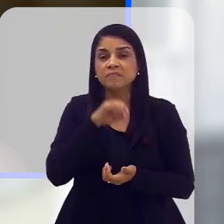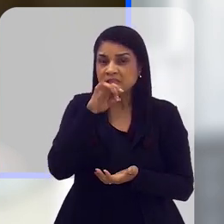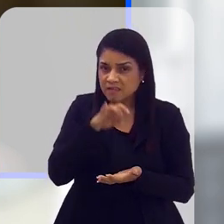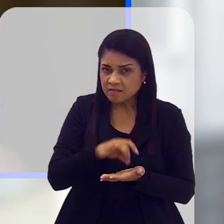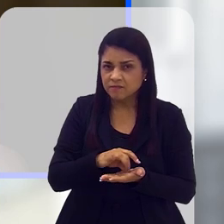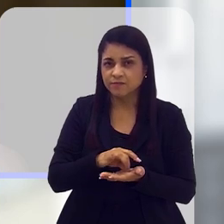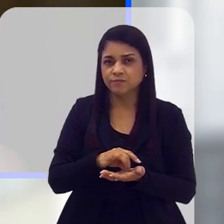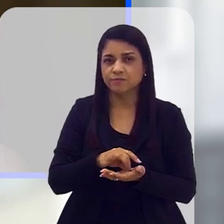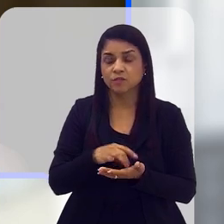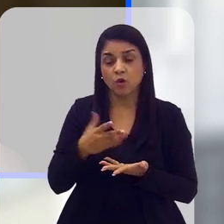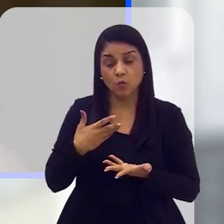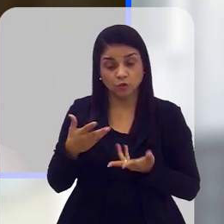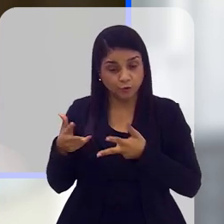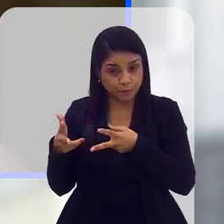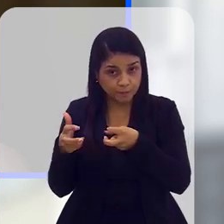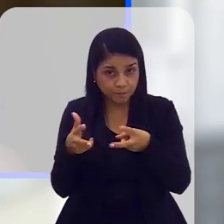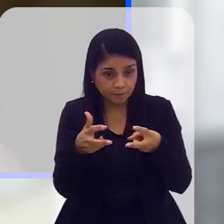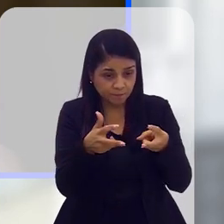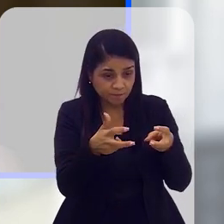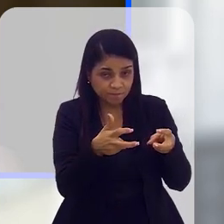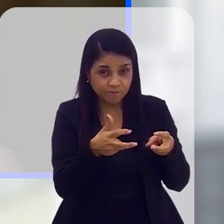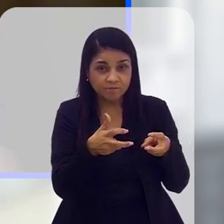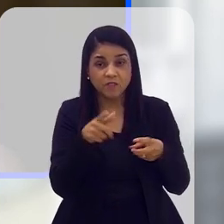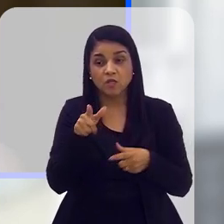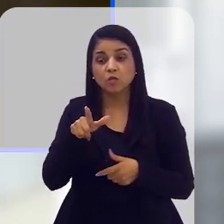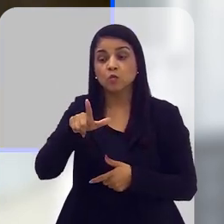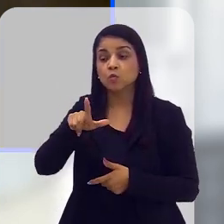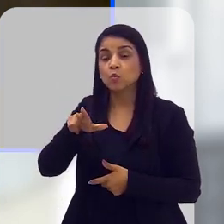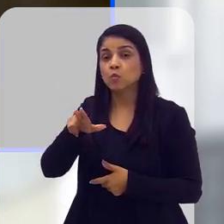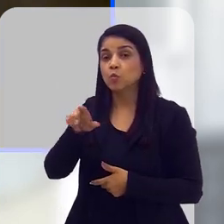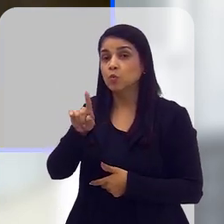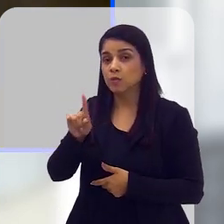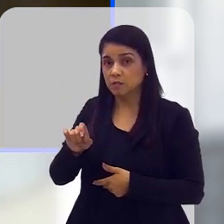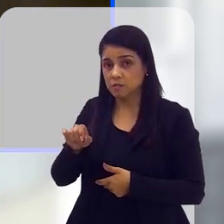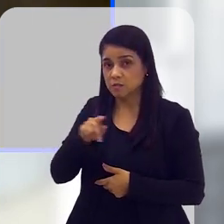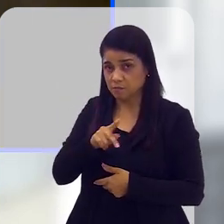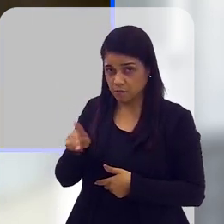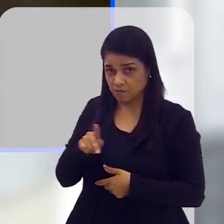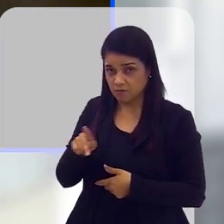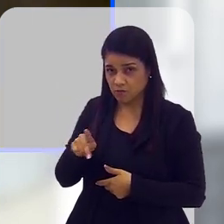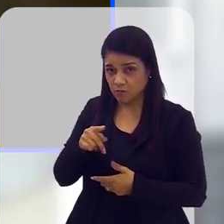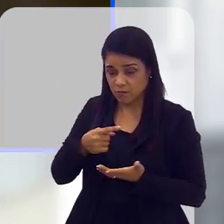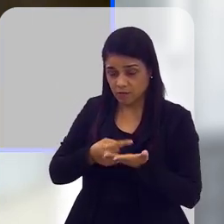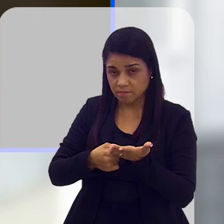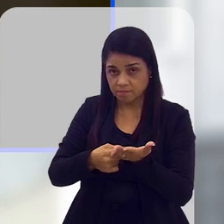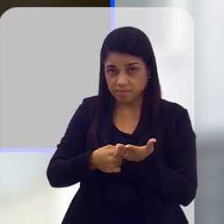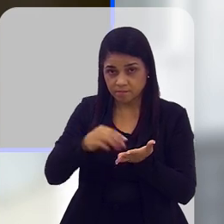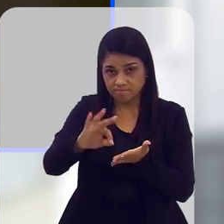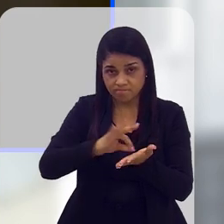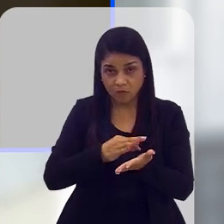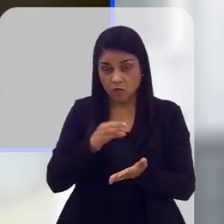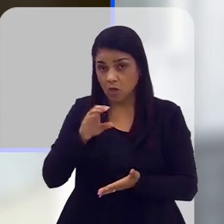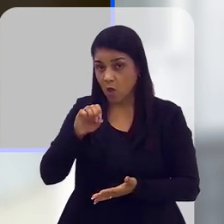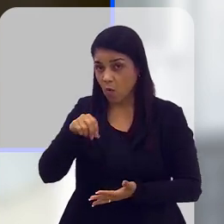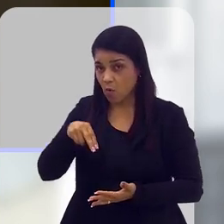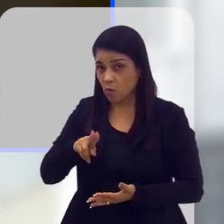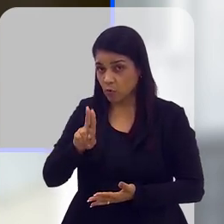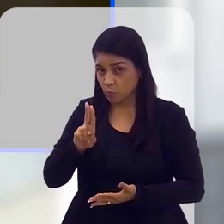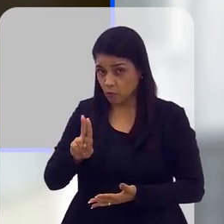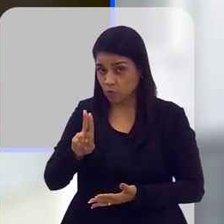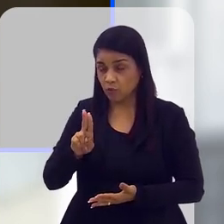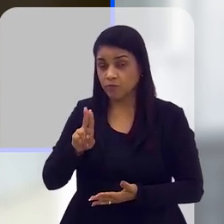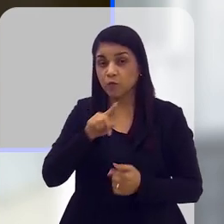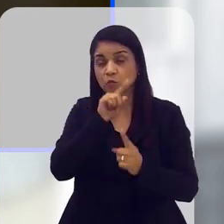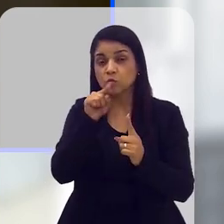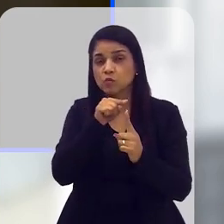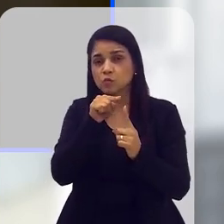assim, vendo o que hoje o professor Luiz comentou com relação ao assinado do Brasil na